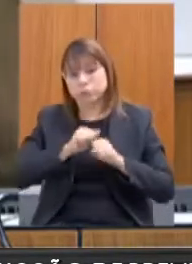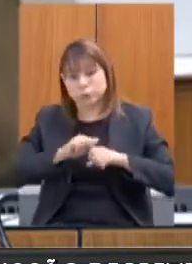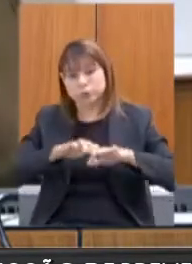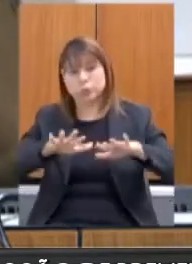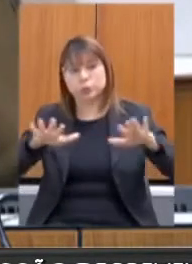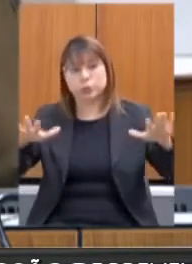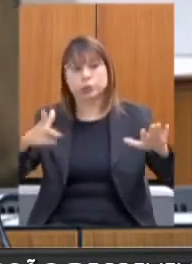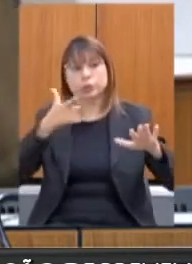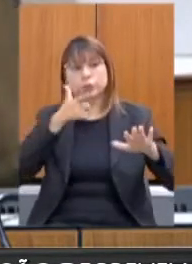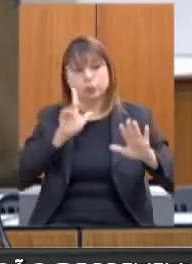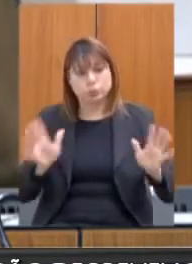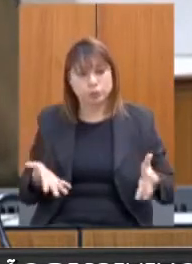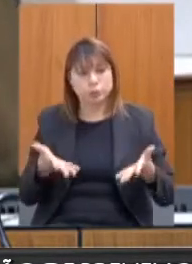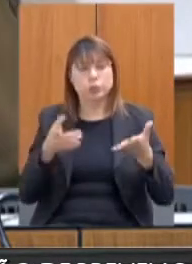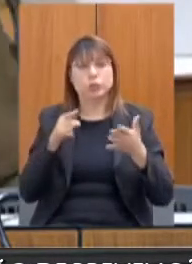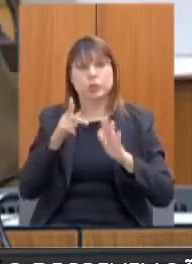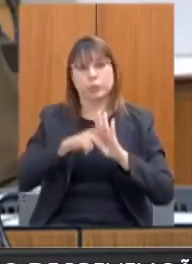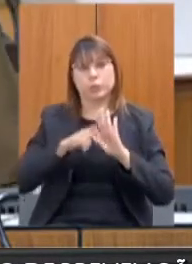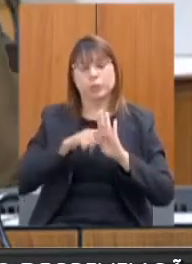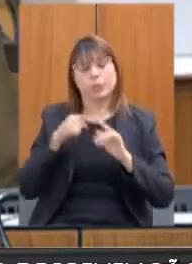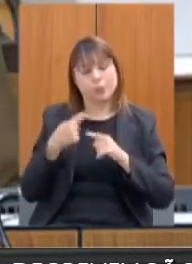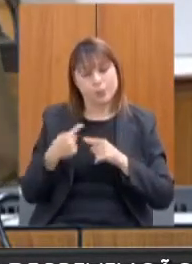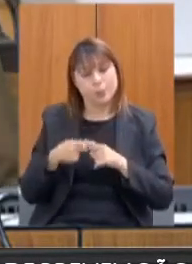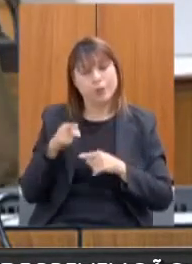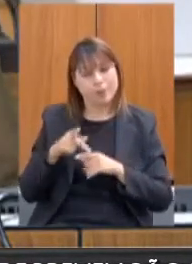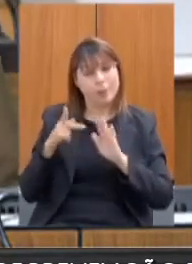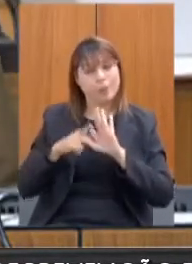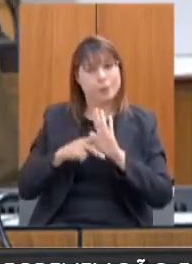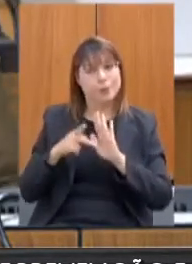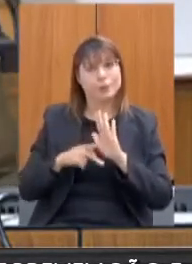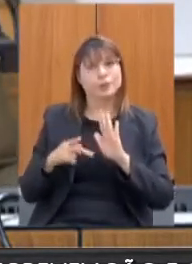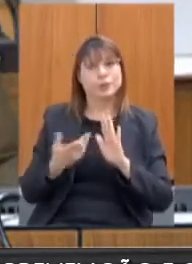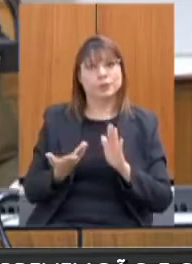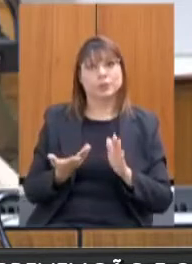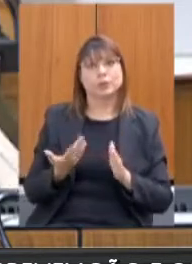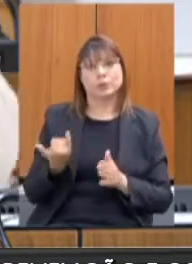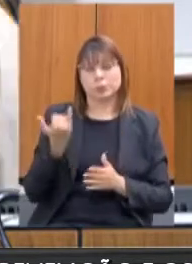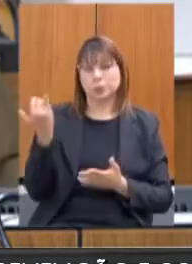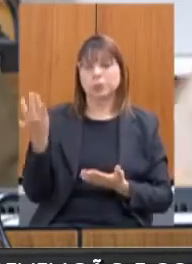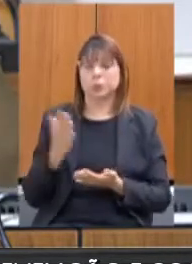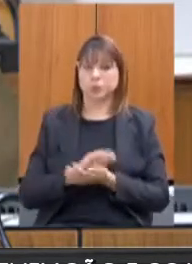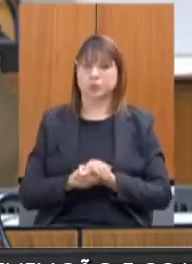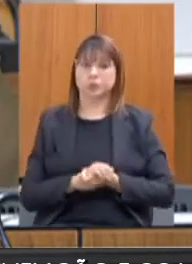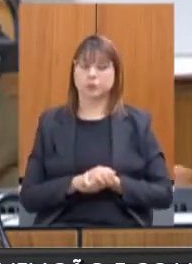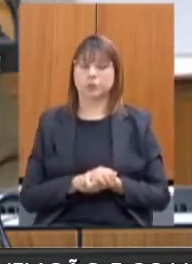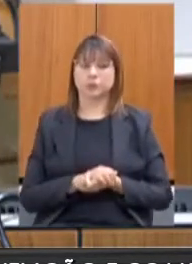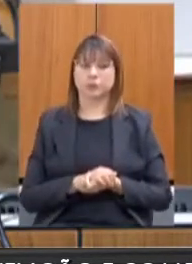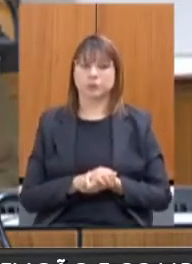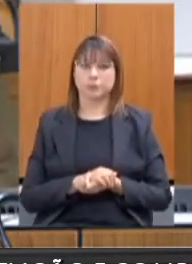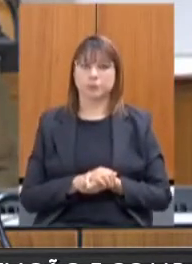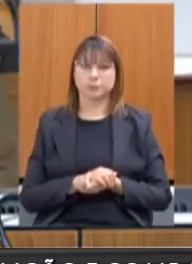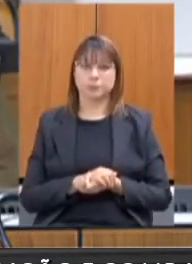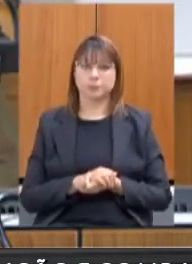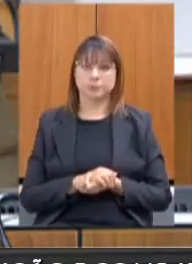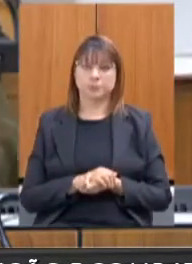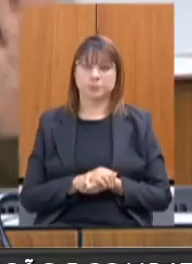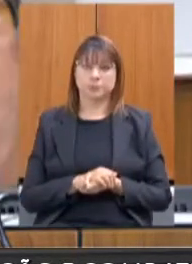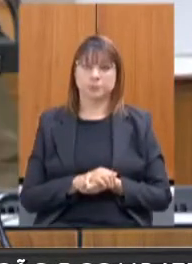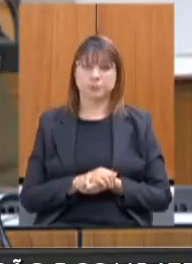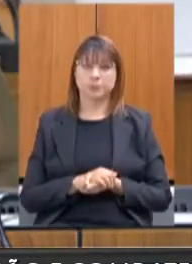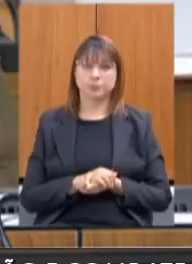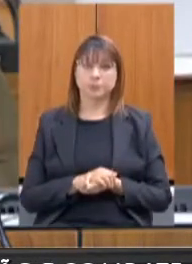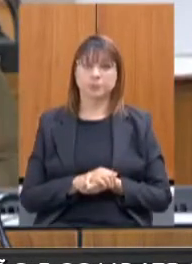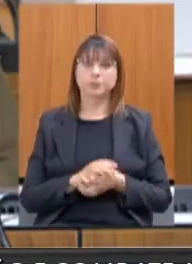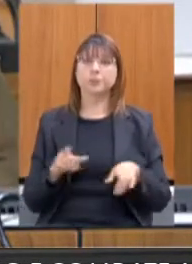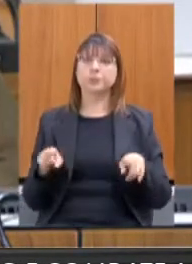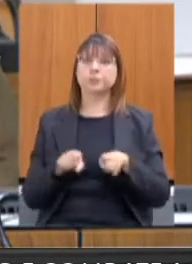fôlego nesse projeto, não é, deputado? Que é um projeto que nos é muito caro. Por favor. Fizemos, tivemos também